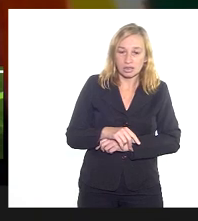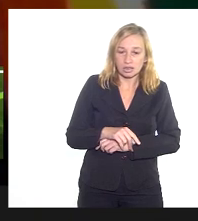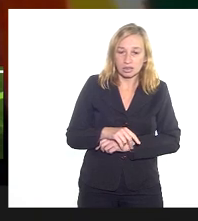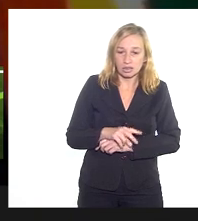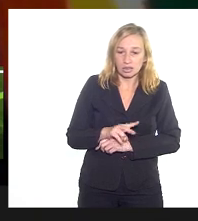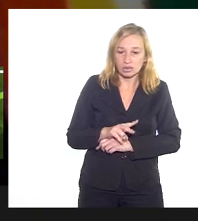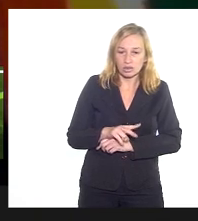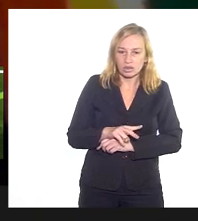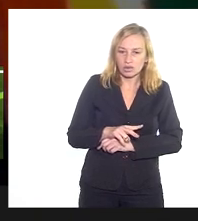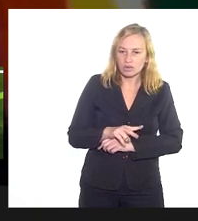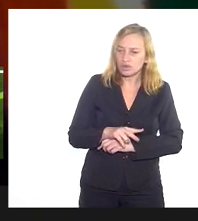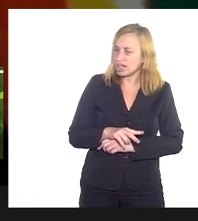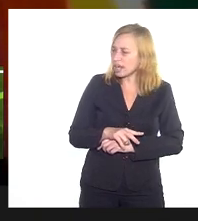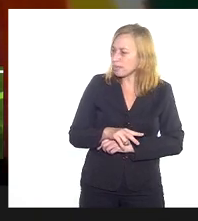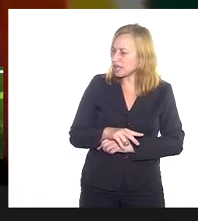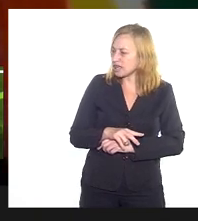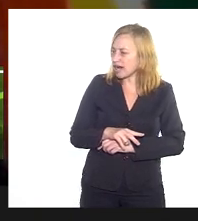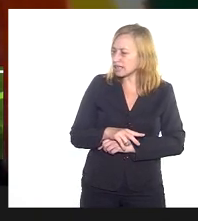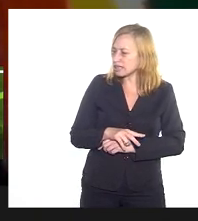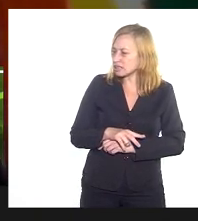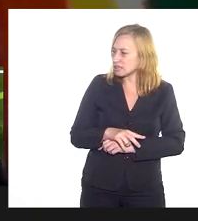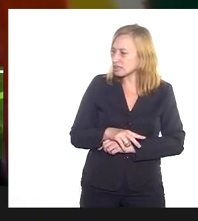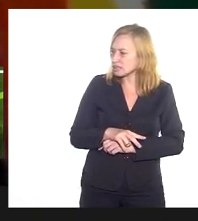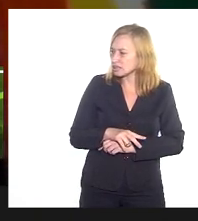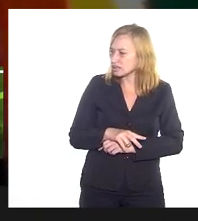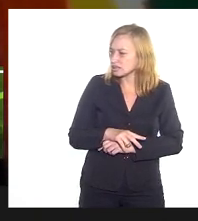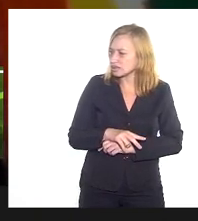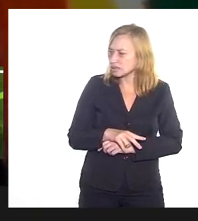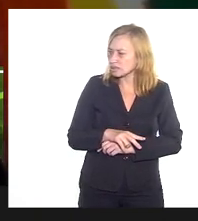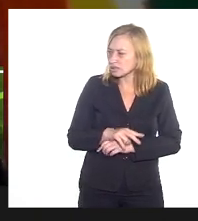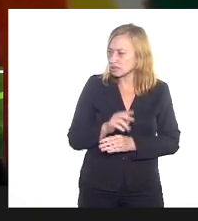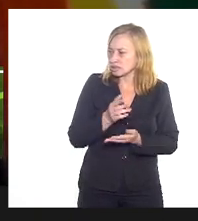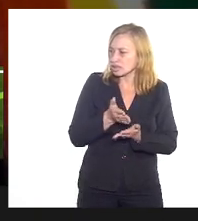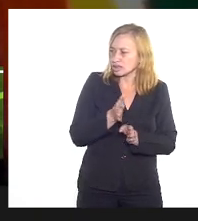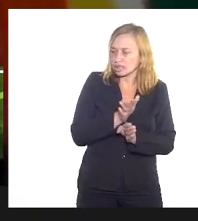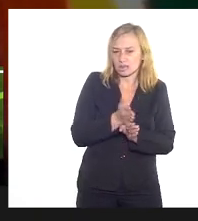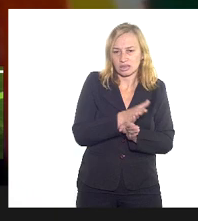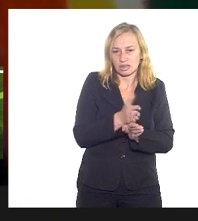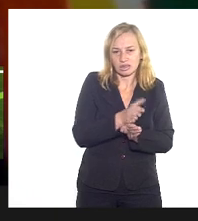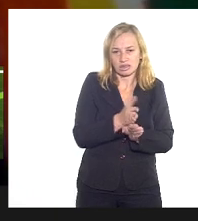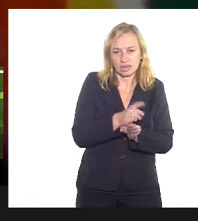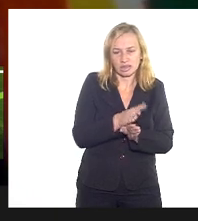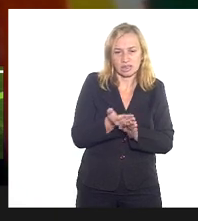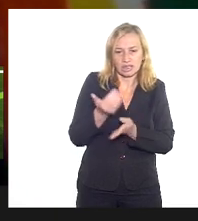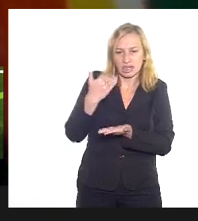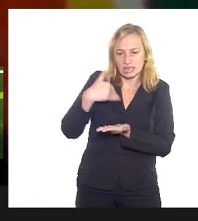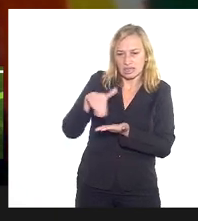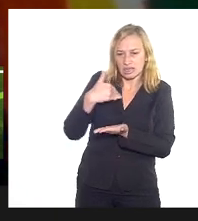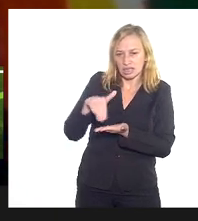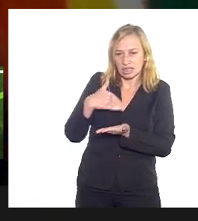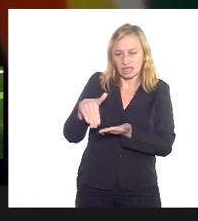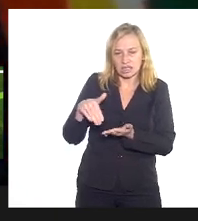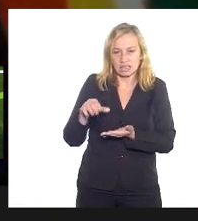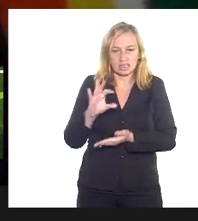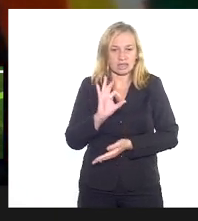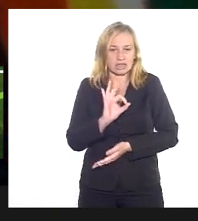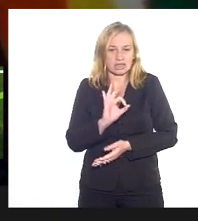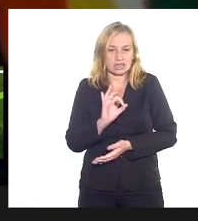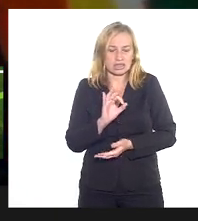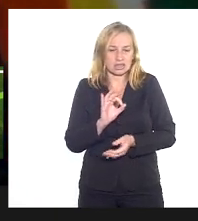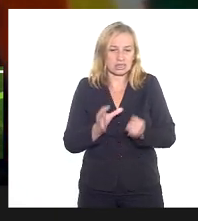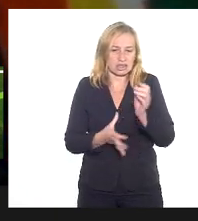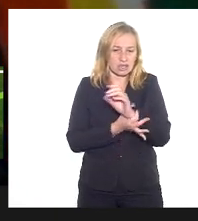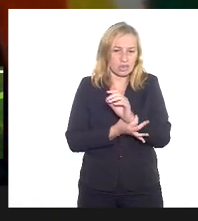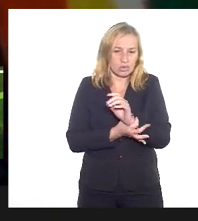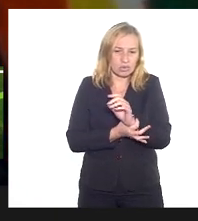vulnerabilidade, se não caberia de repente um ofício à Secretaria de Segurança mediado